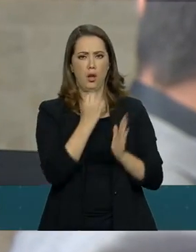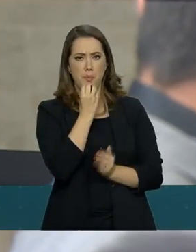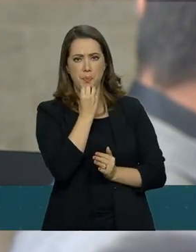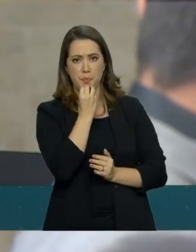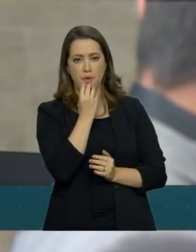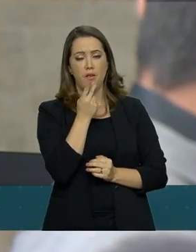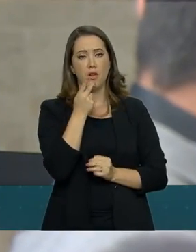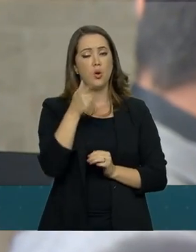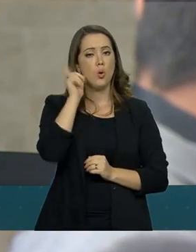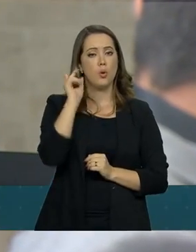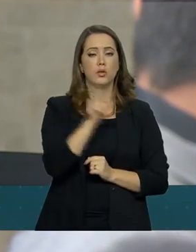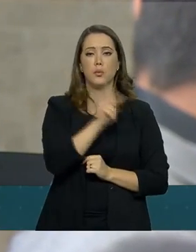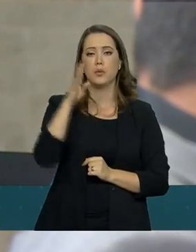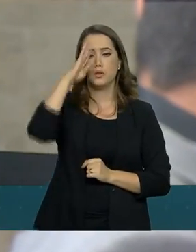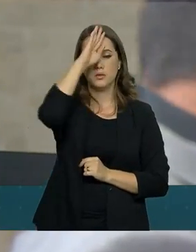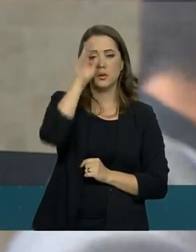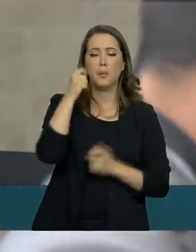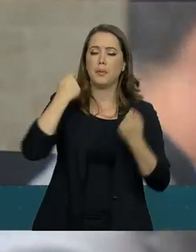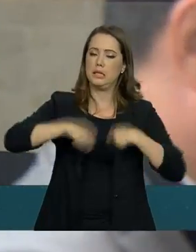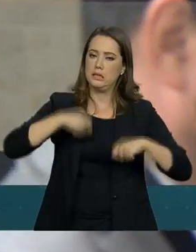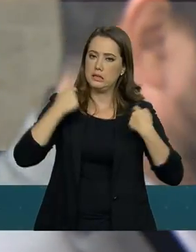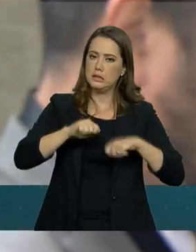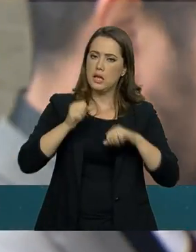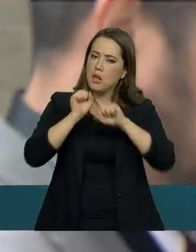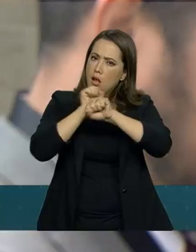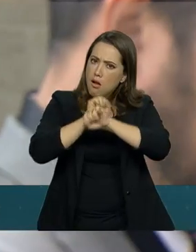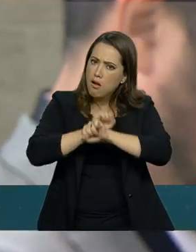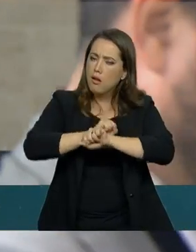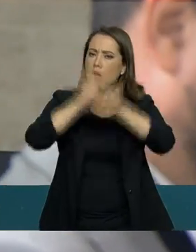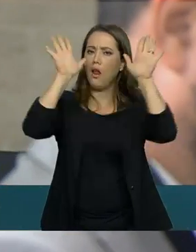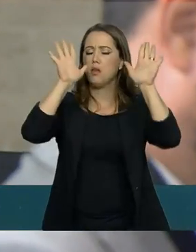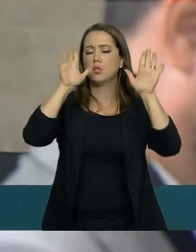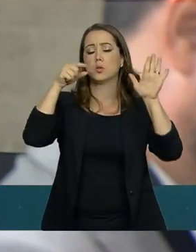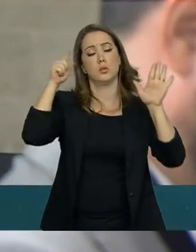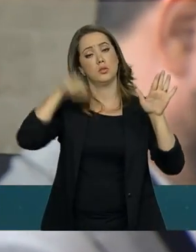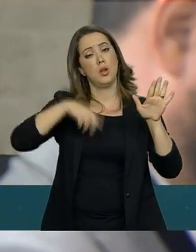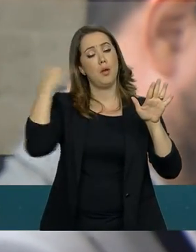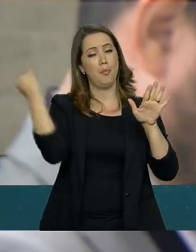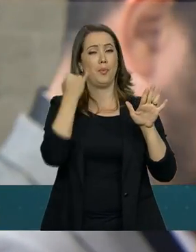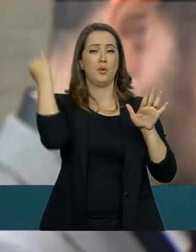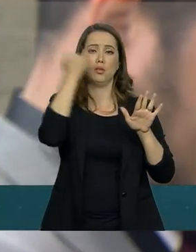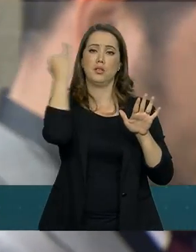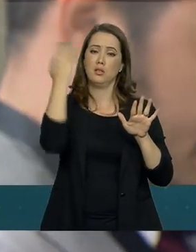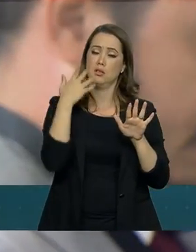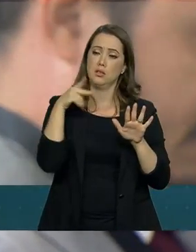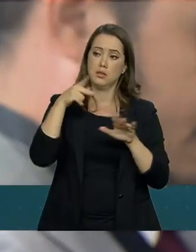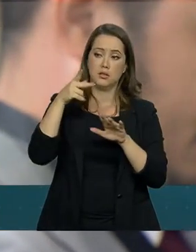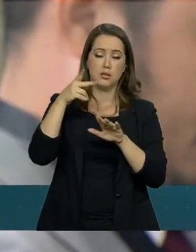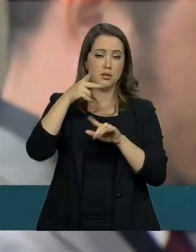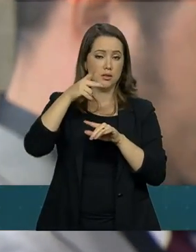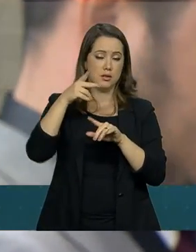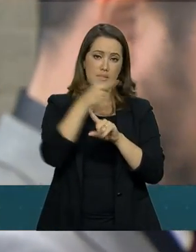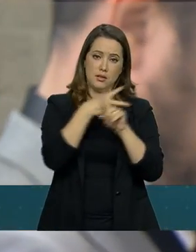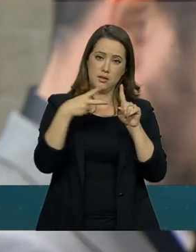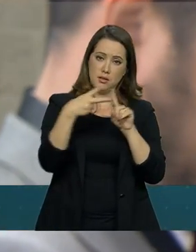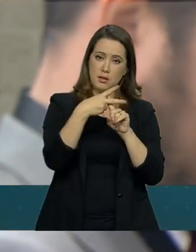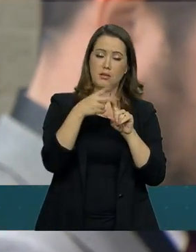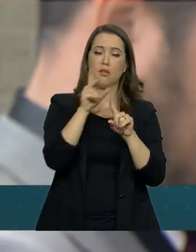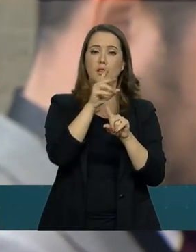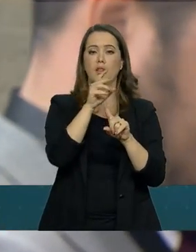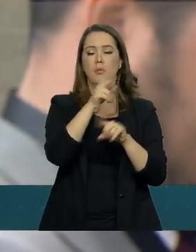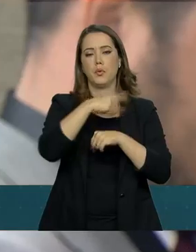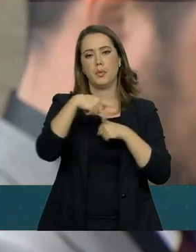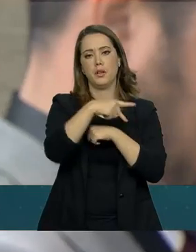presidente Jair Bolsonaro ainda precisa ter clareza sobre a importância da reforma para o país. Eu